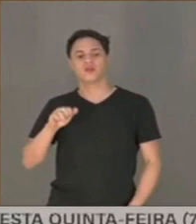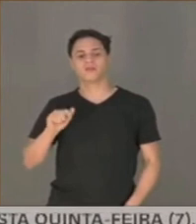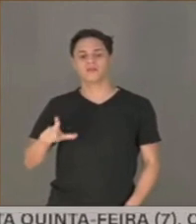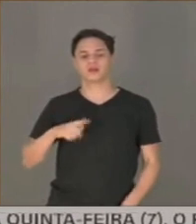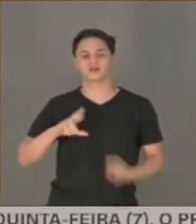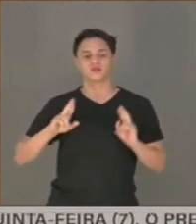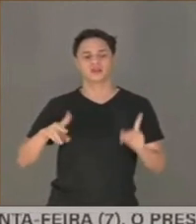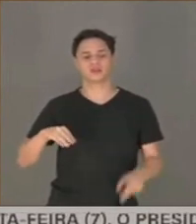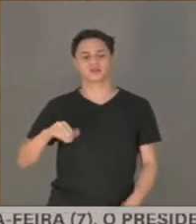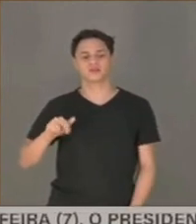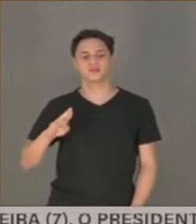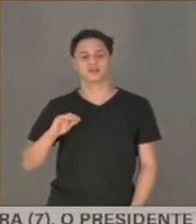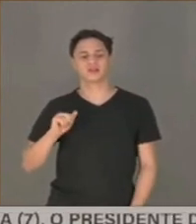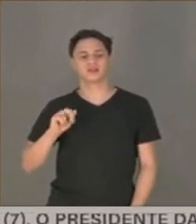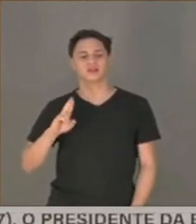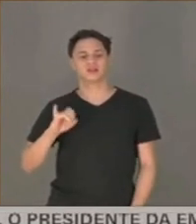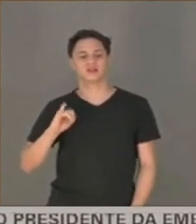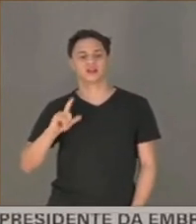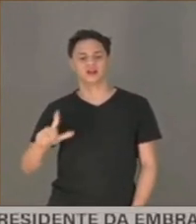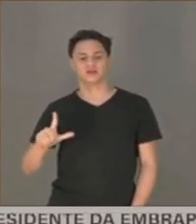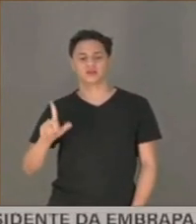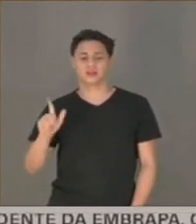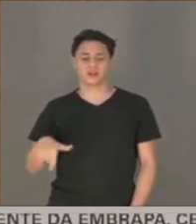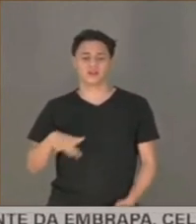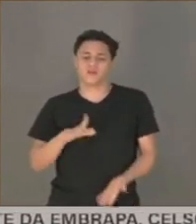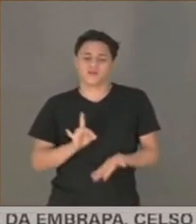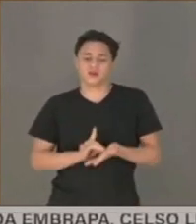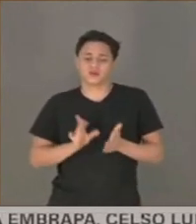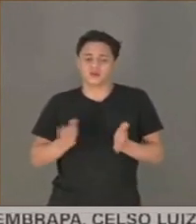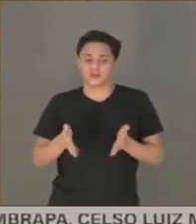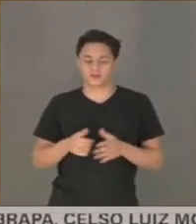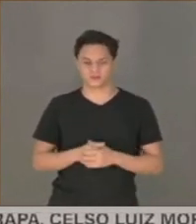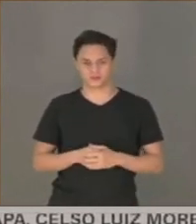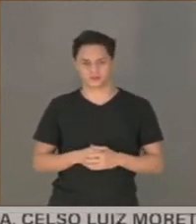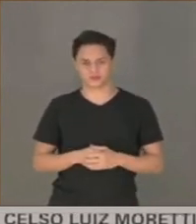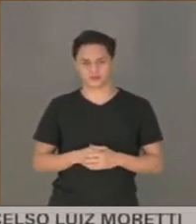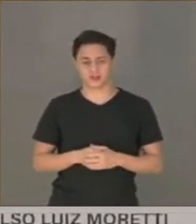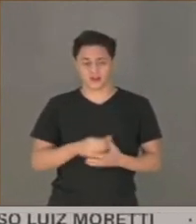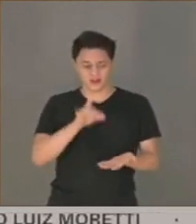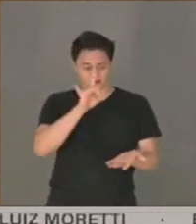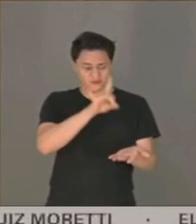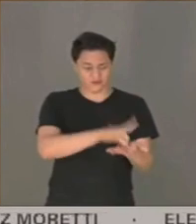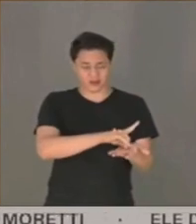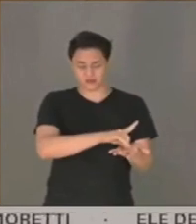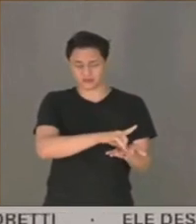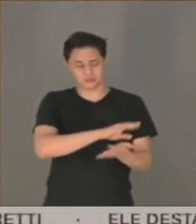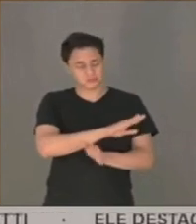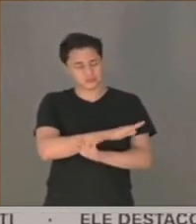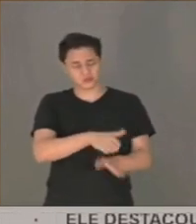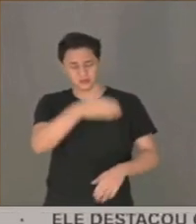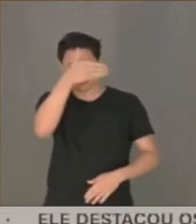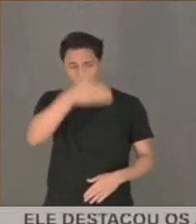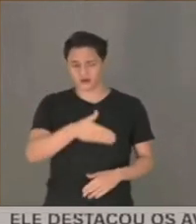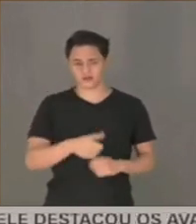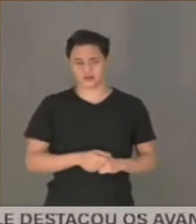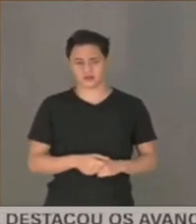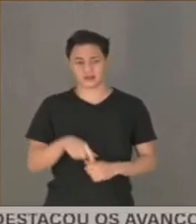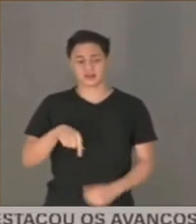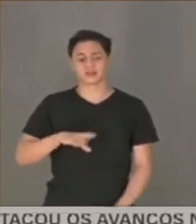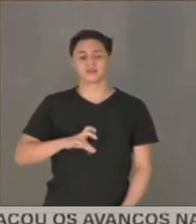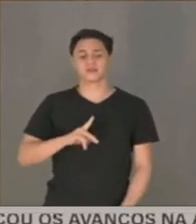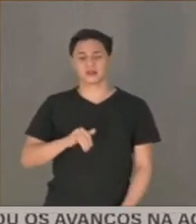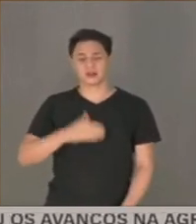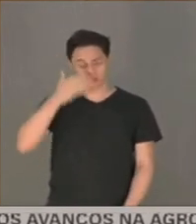Já está consumado o crime. É um fato. E contra esses fatos não há argumentos. A CPI provou